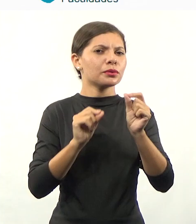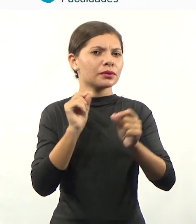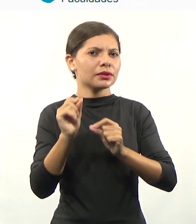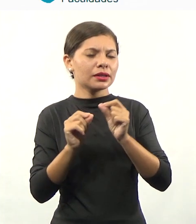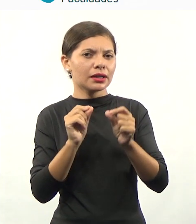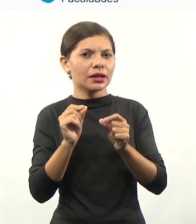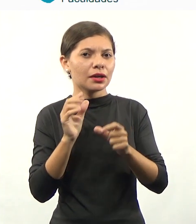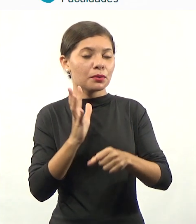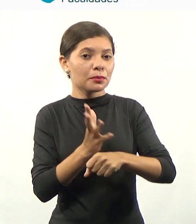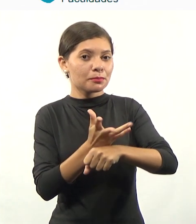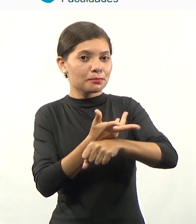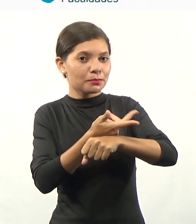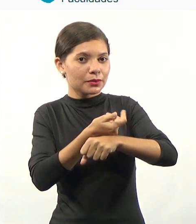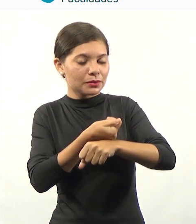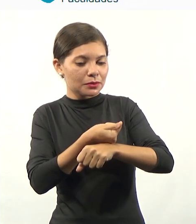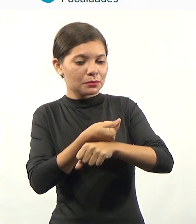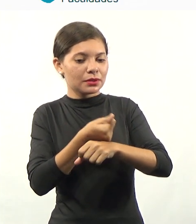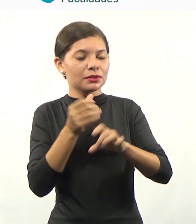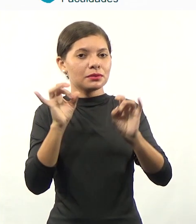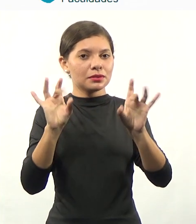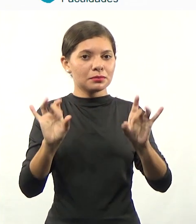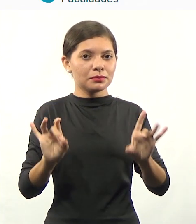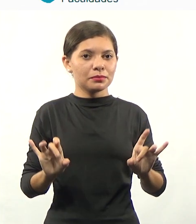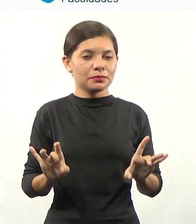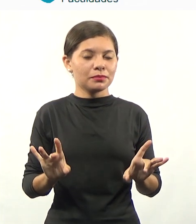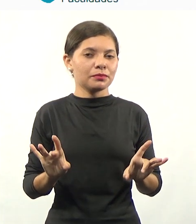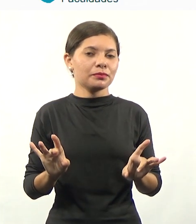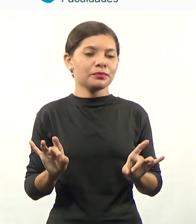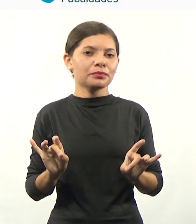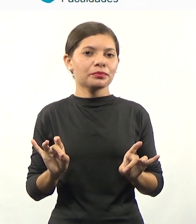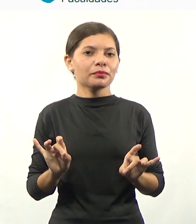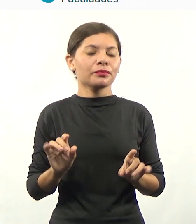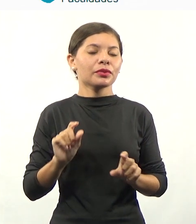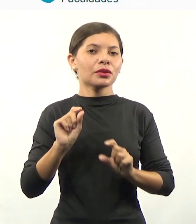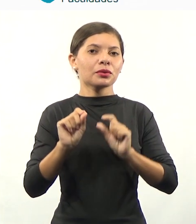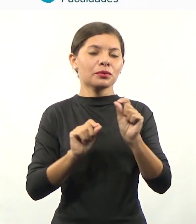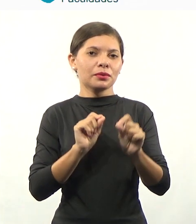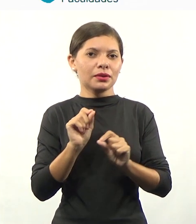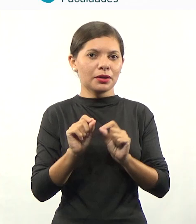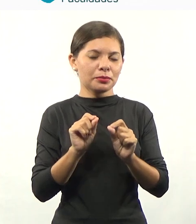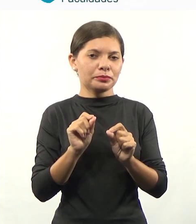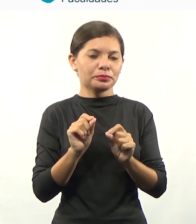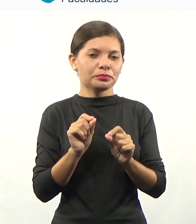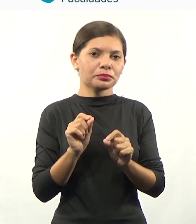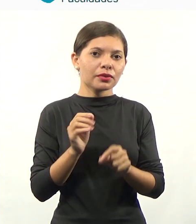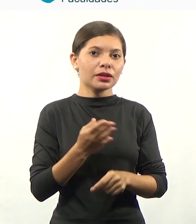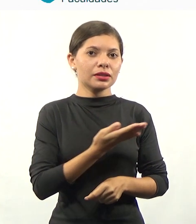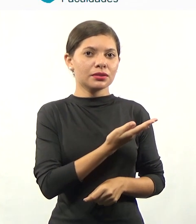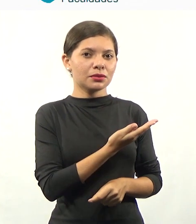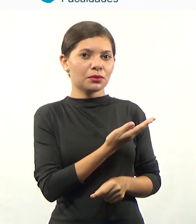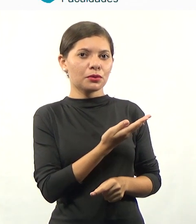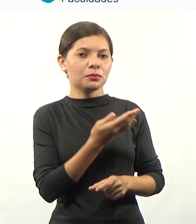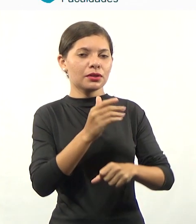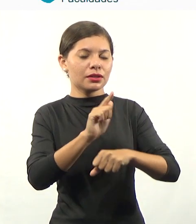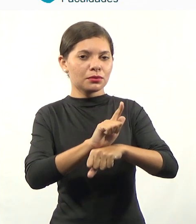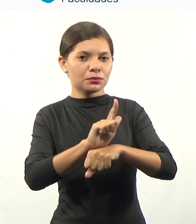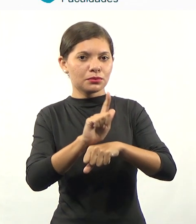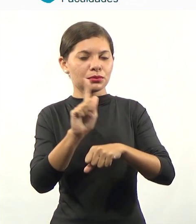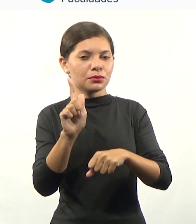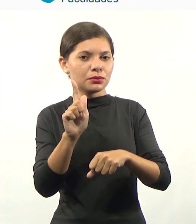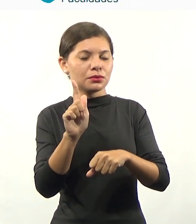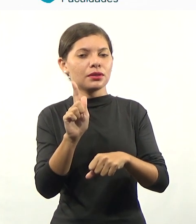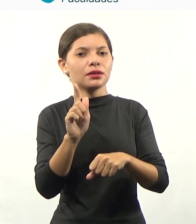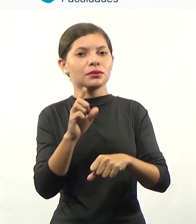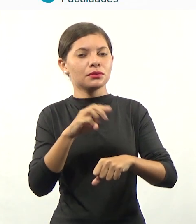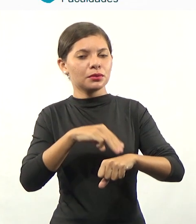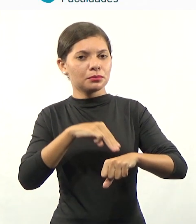senso, que é o aperfeiçoamento e a especialização, e a estrito senso, que é o quê? A estrito senso vai ter o doutorado